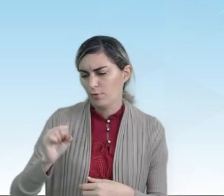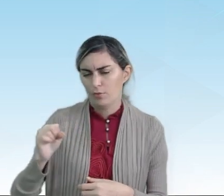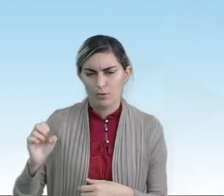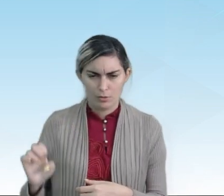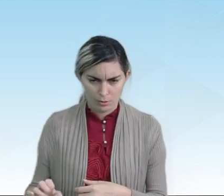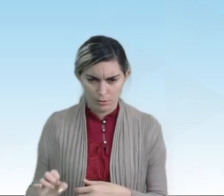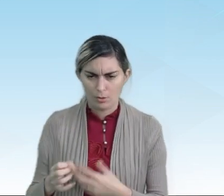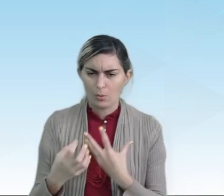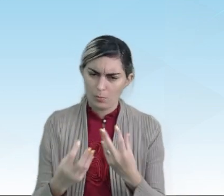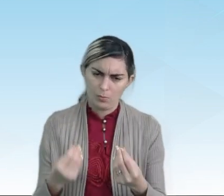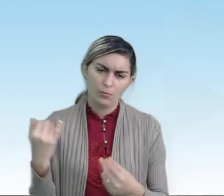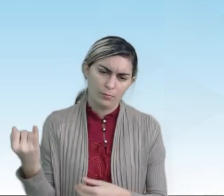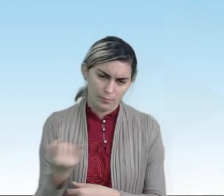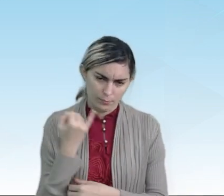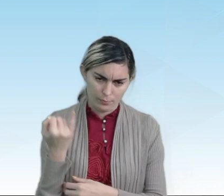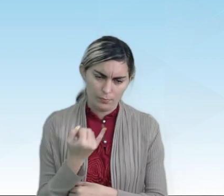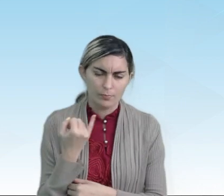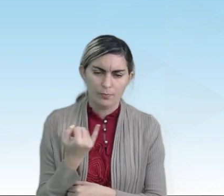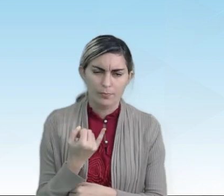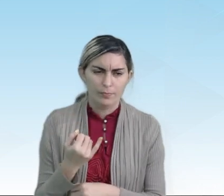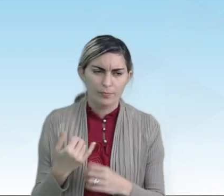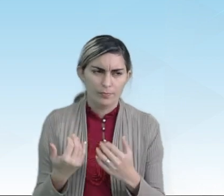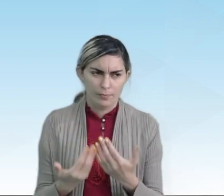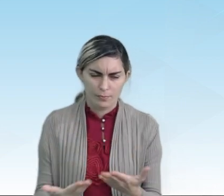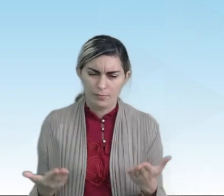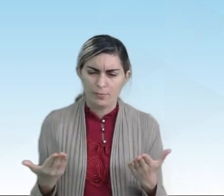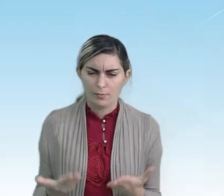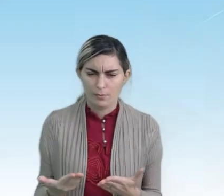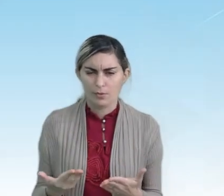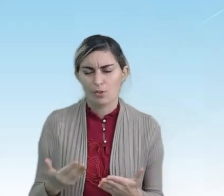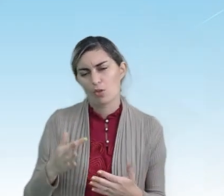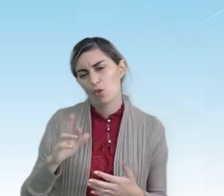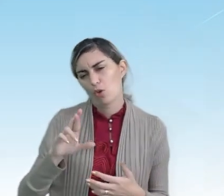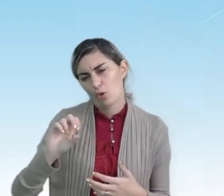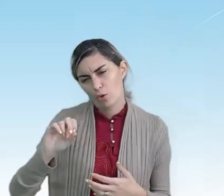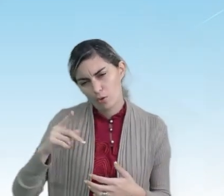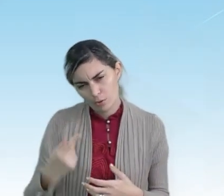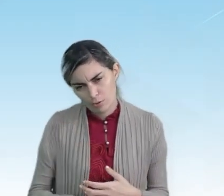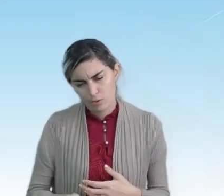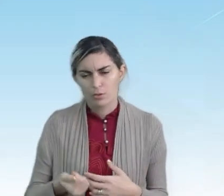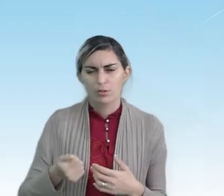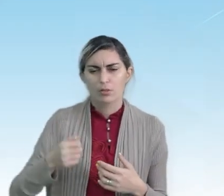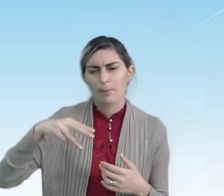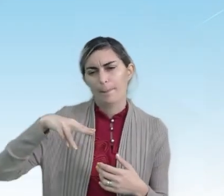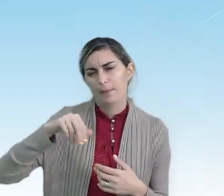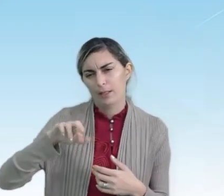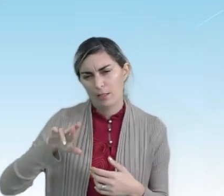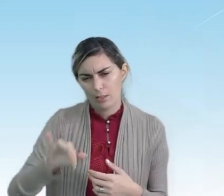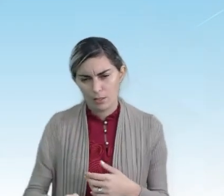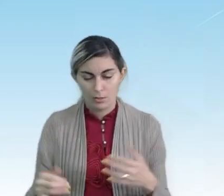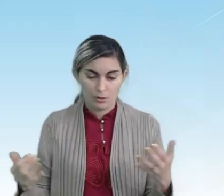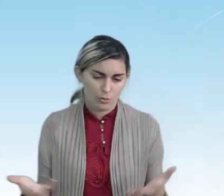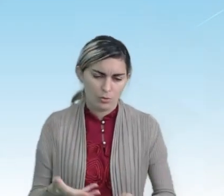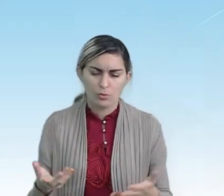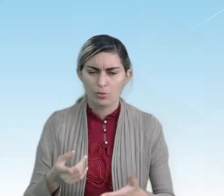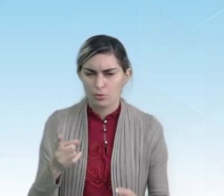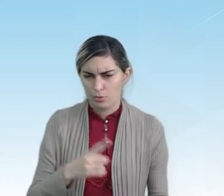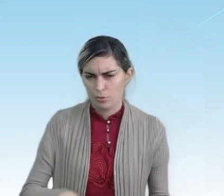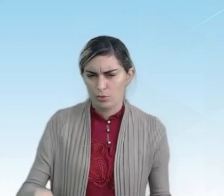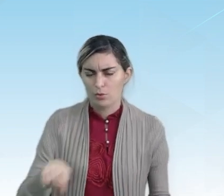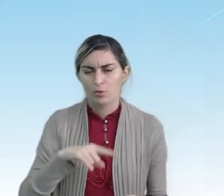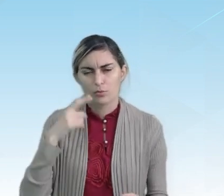são muito importantes. E, se tratando de rochas e minerais, hoje nós